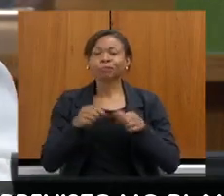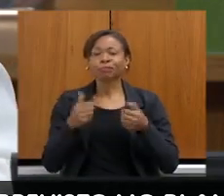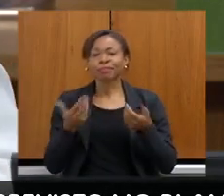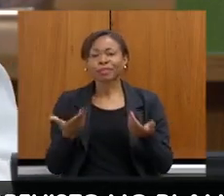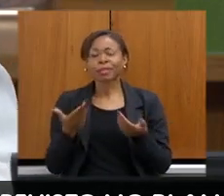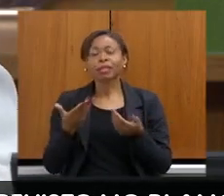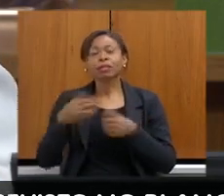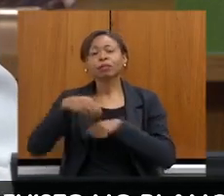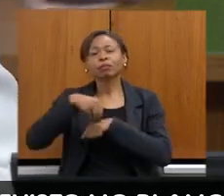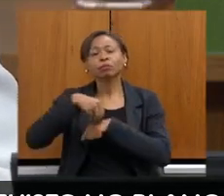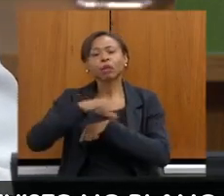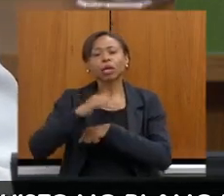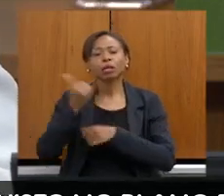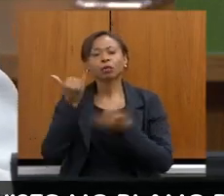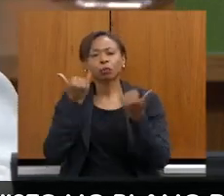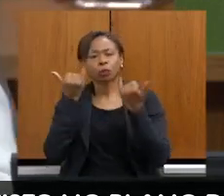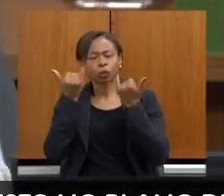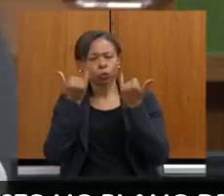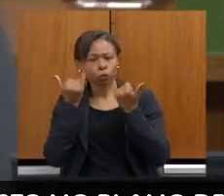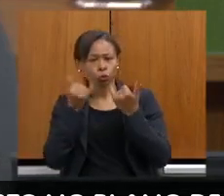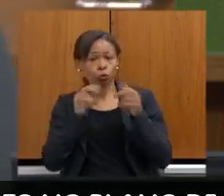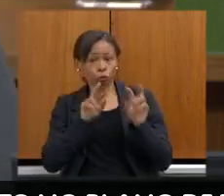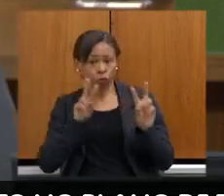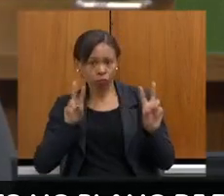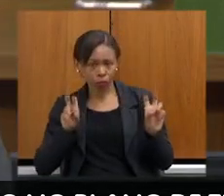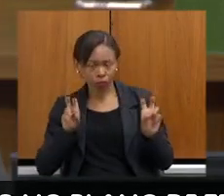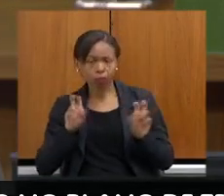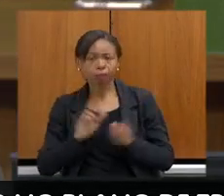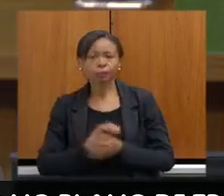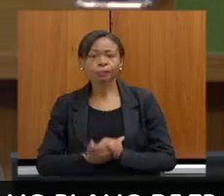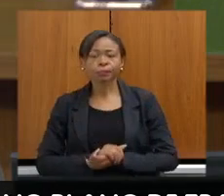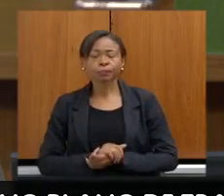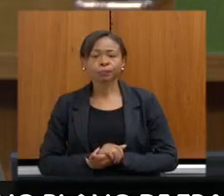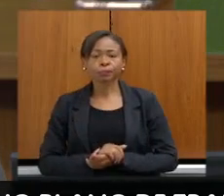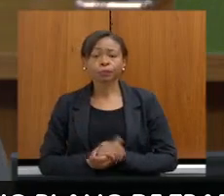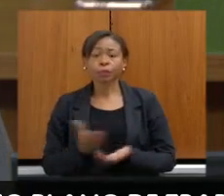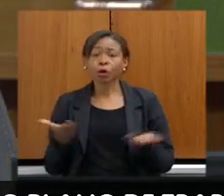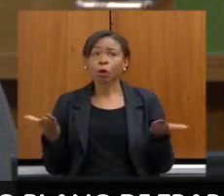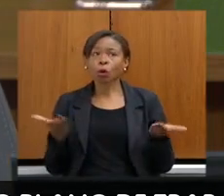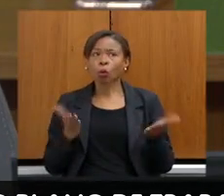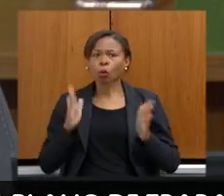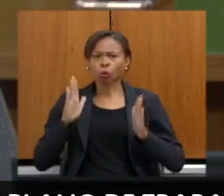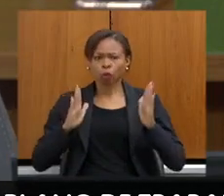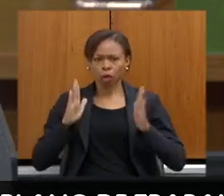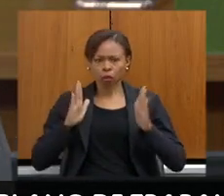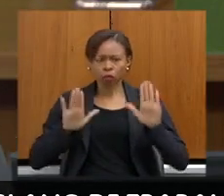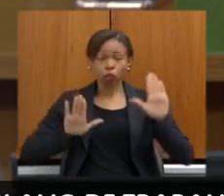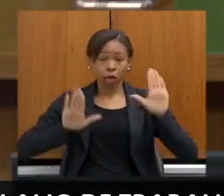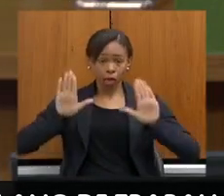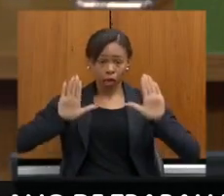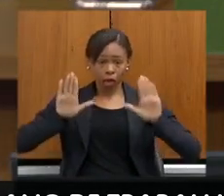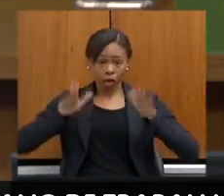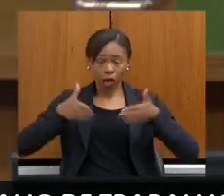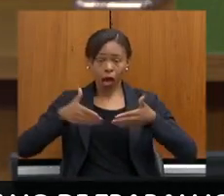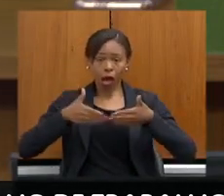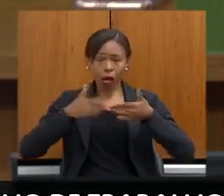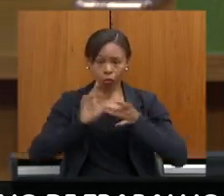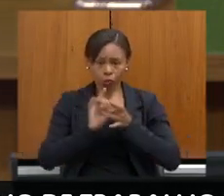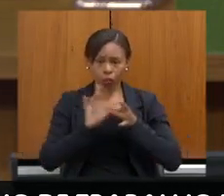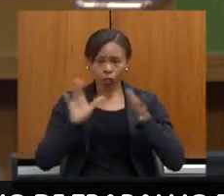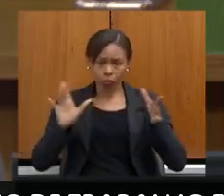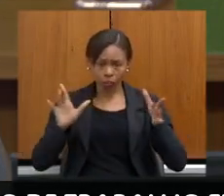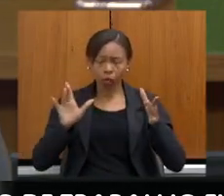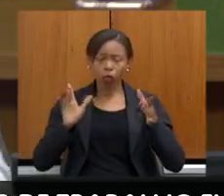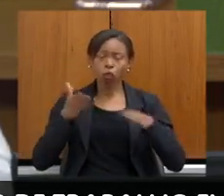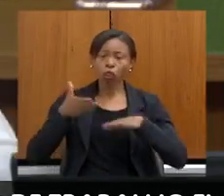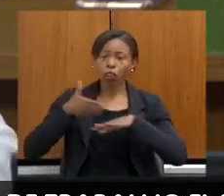trazer informações importantes sobre isso. Hoje, o nosso prazo médio de autorização de supressão de vegetação, de